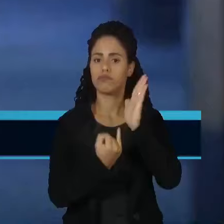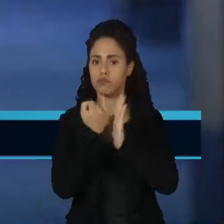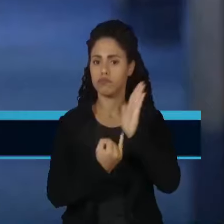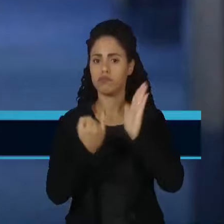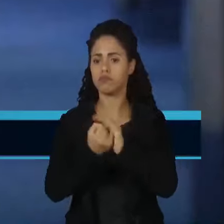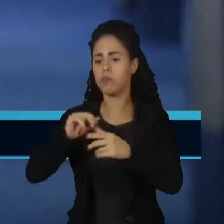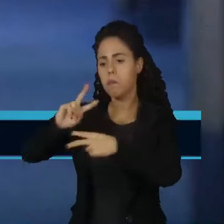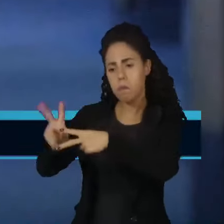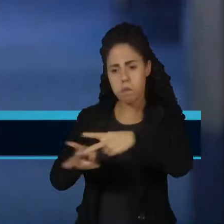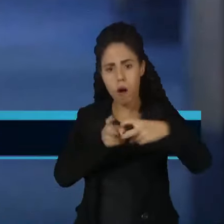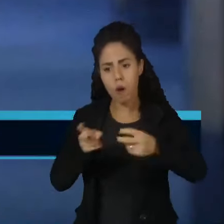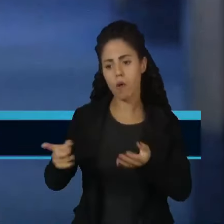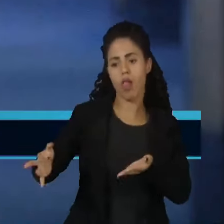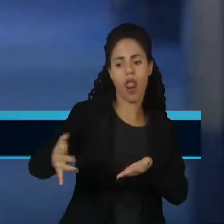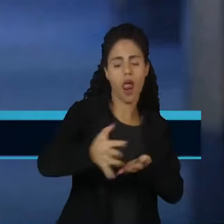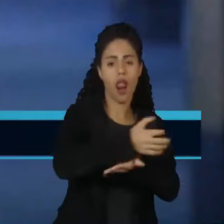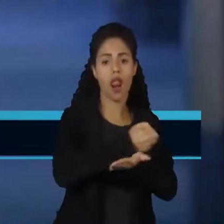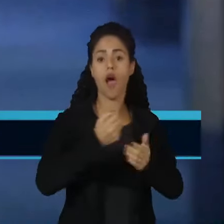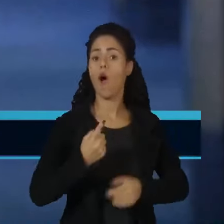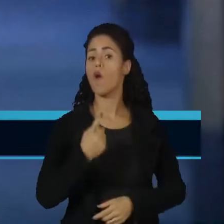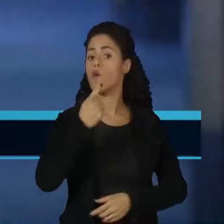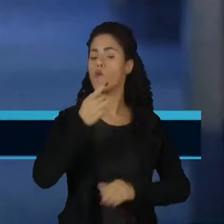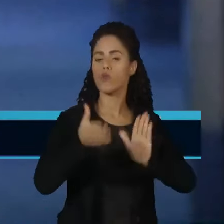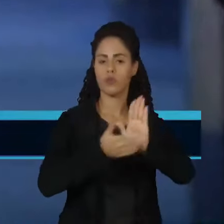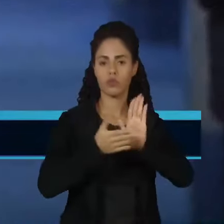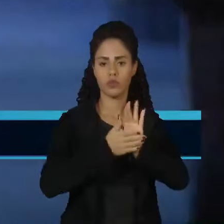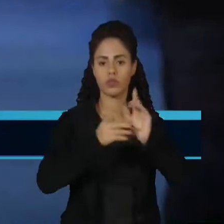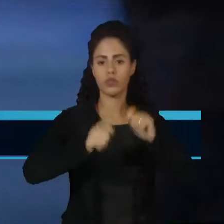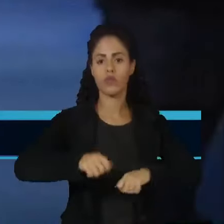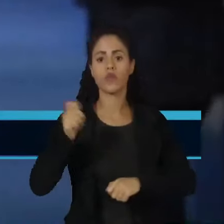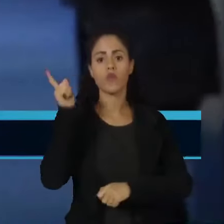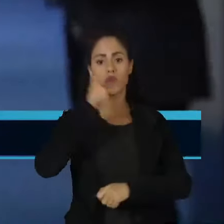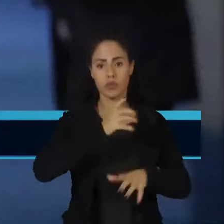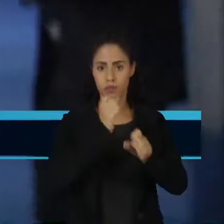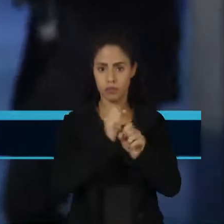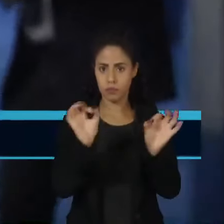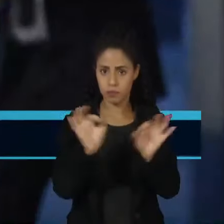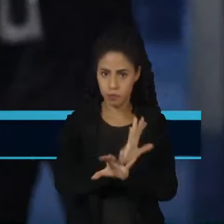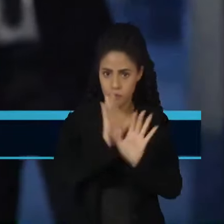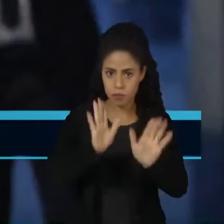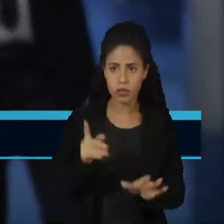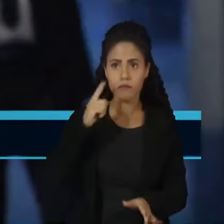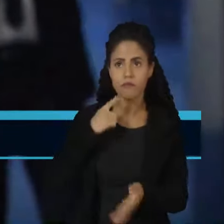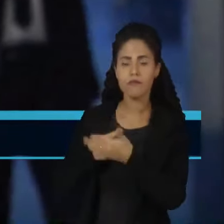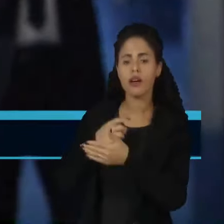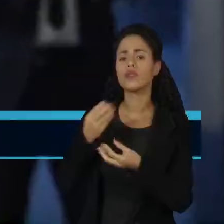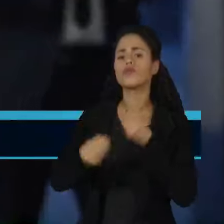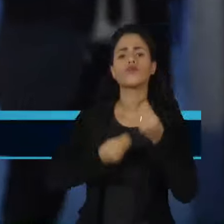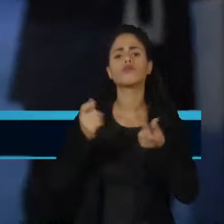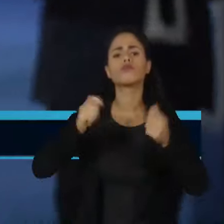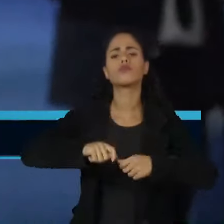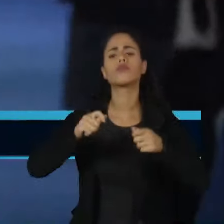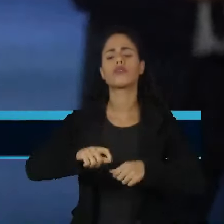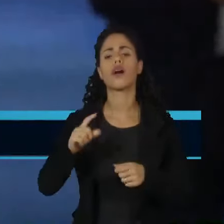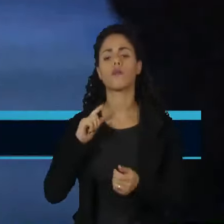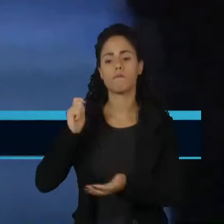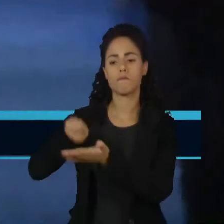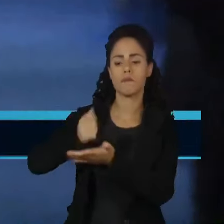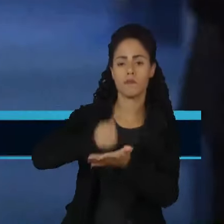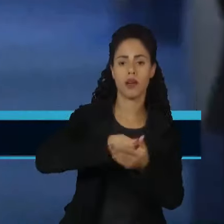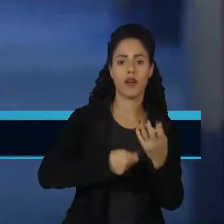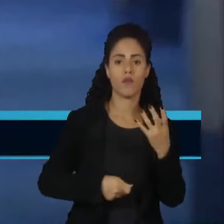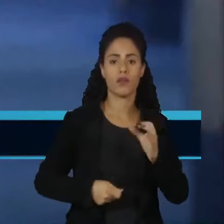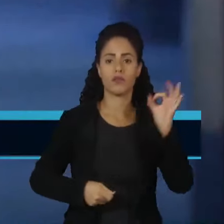lucro é a única das propostas na mesa capaz de fechar essa conta. Sem isso, não seria possível pagar nem